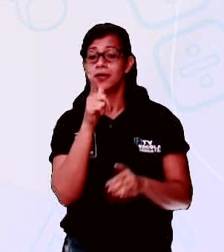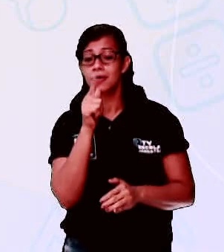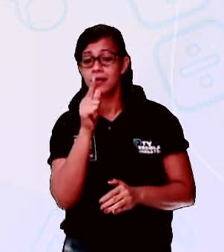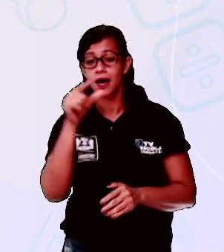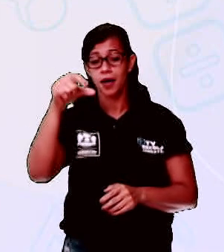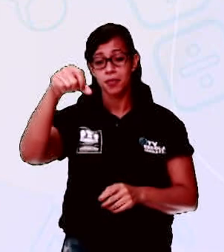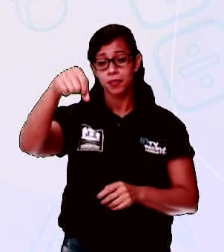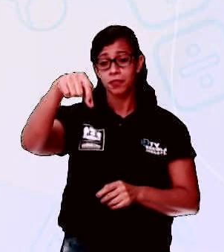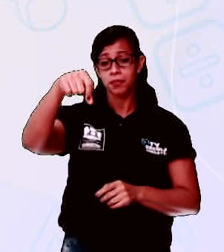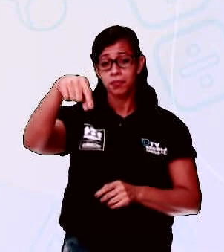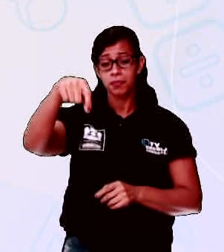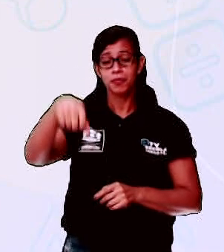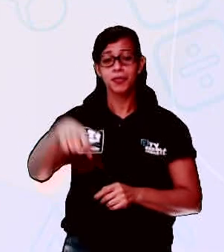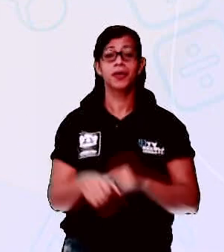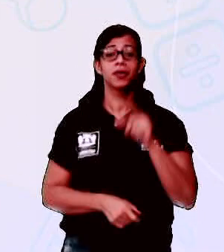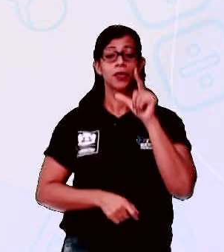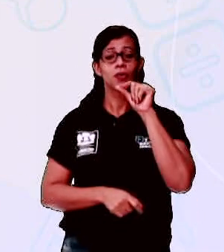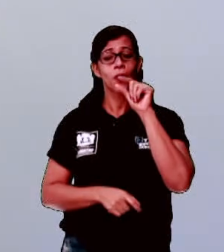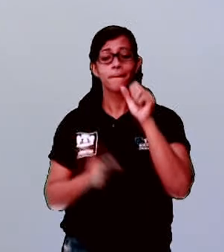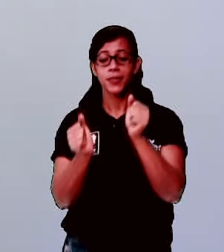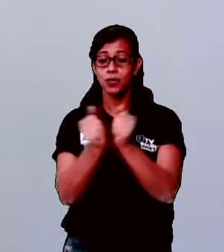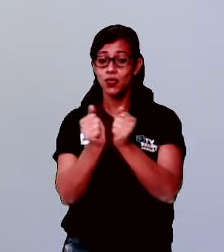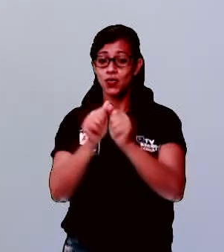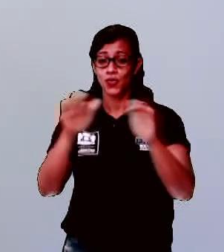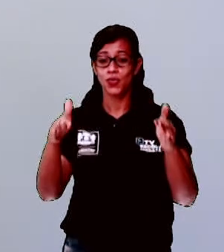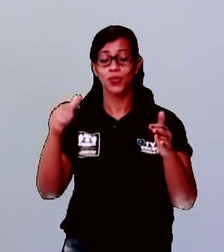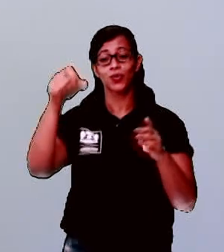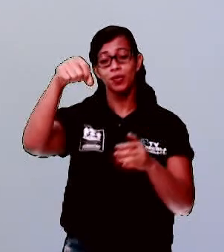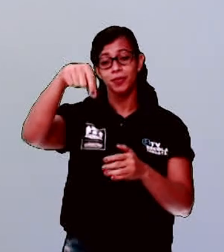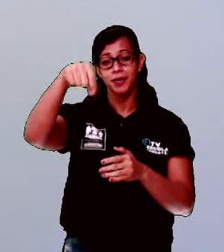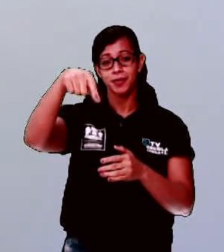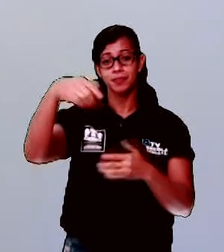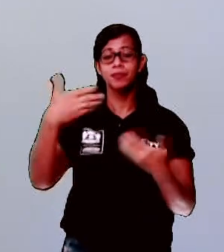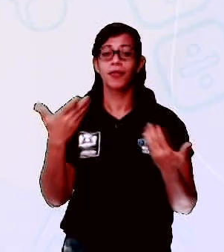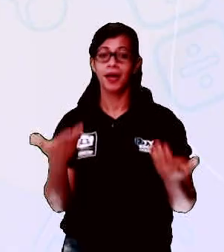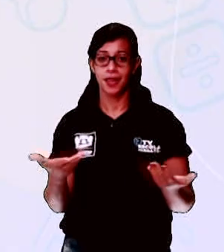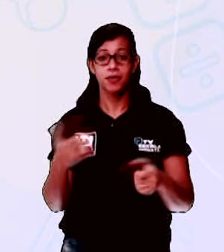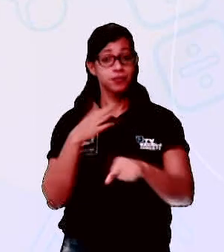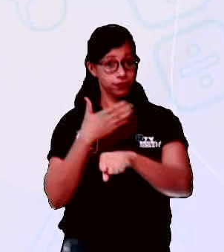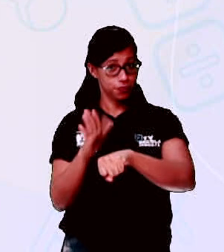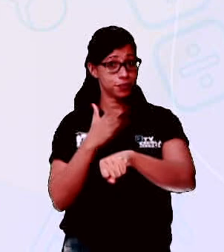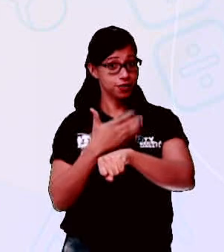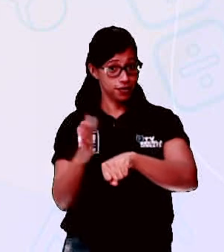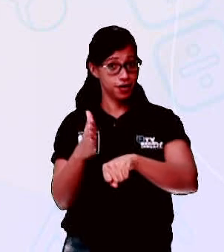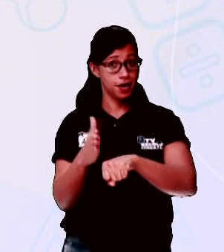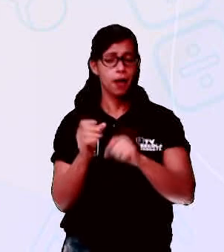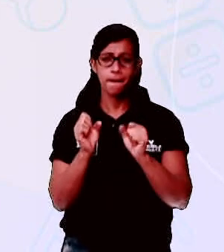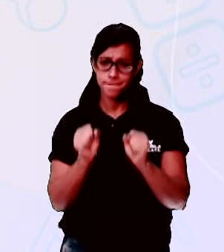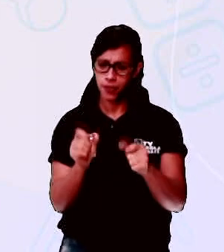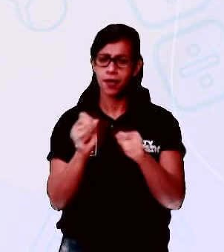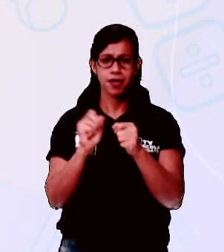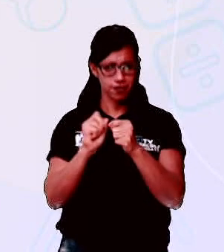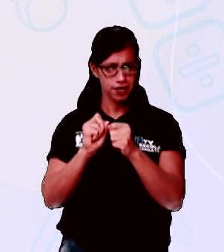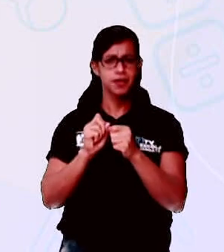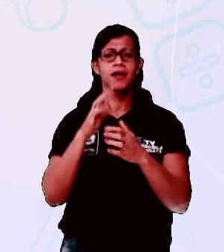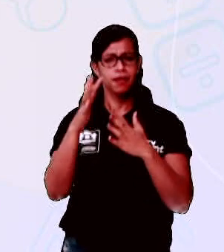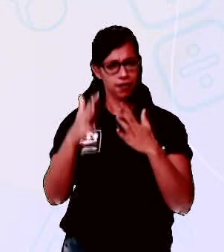perto do pinto. Vamos lá. Dez segundos para que você fale isso bem rápido. Bem ligeiro. Vamos lá.